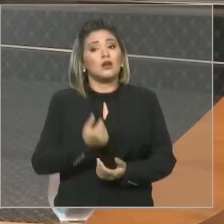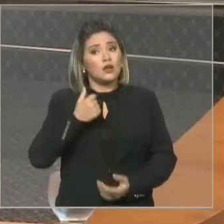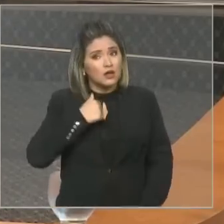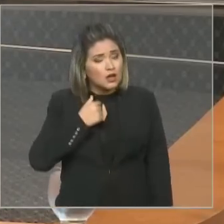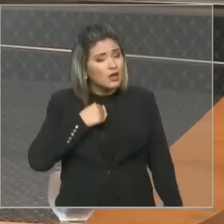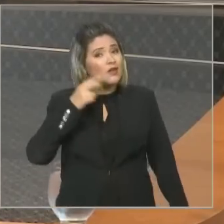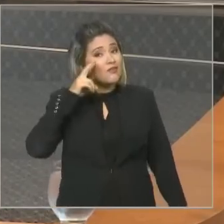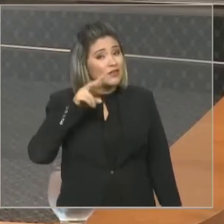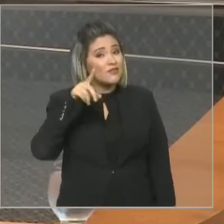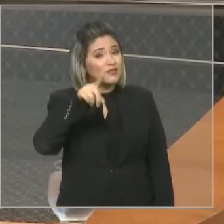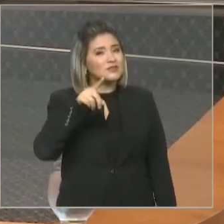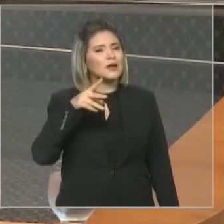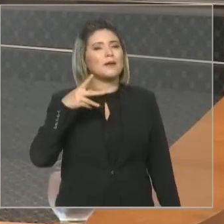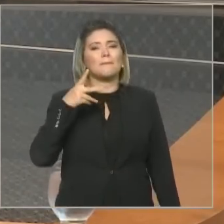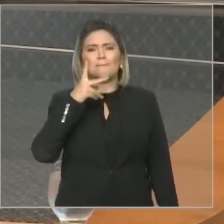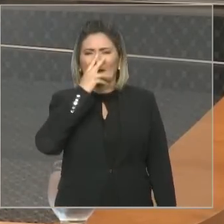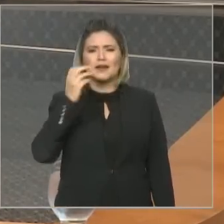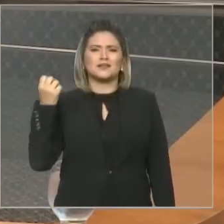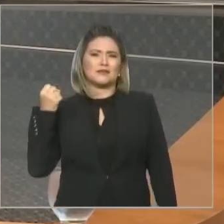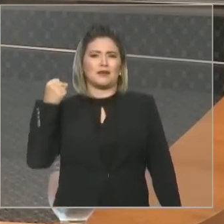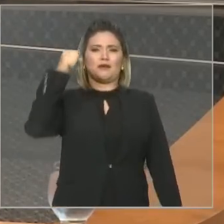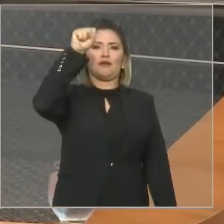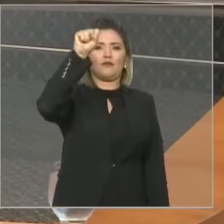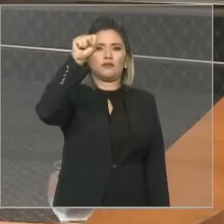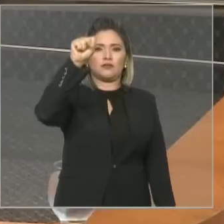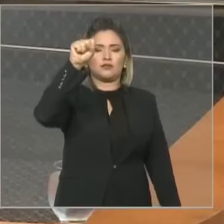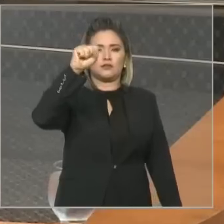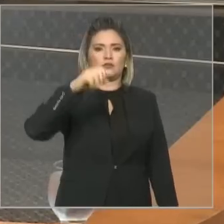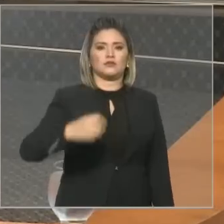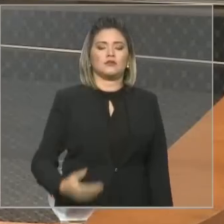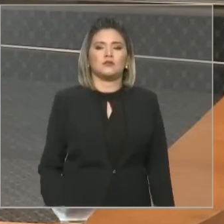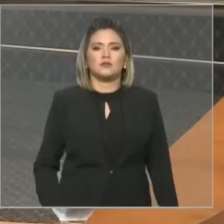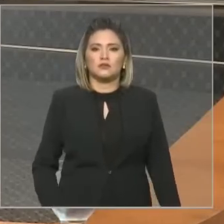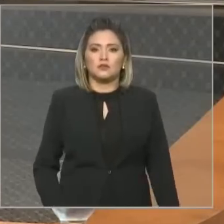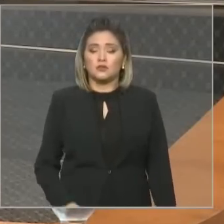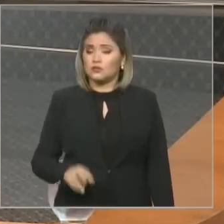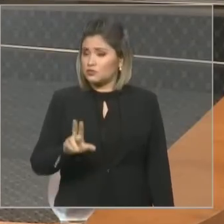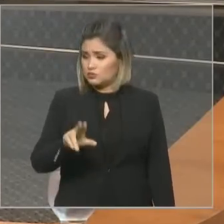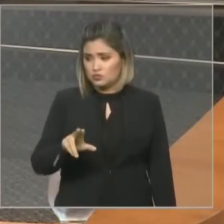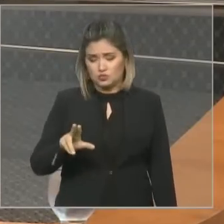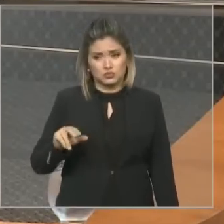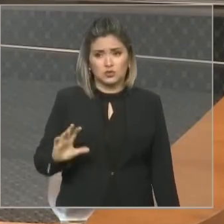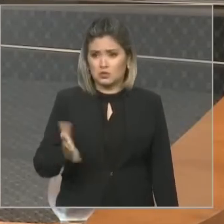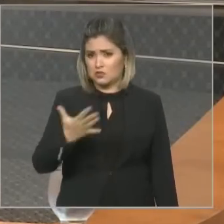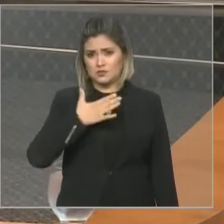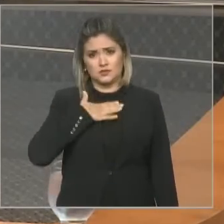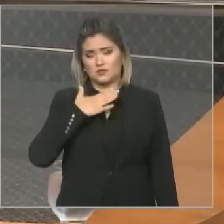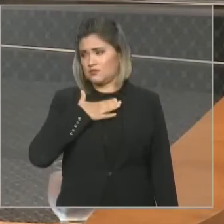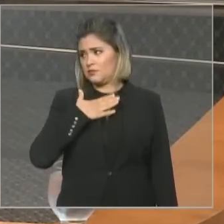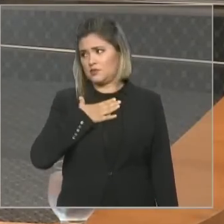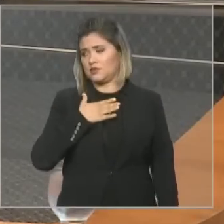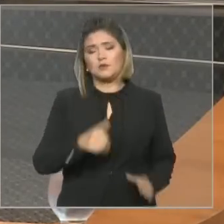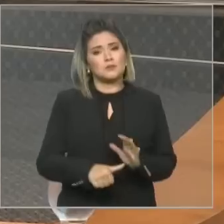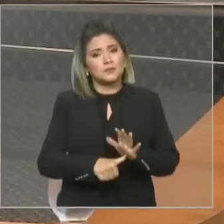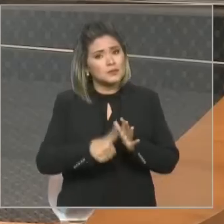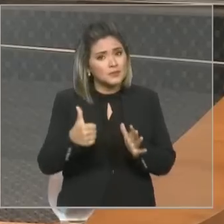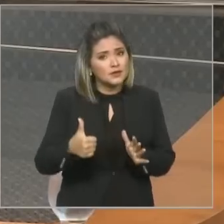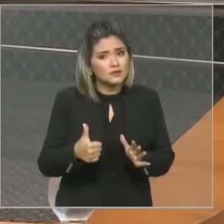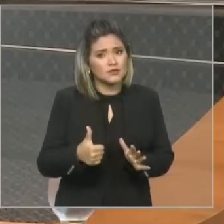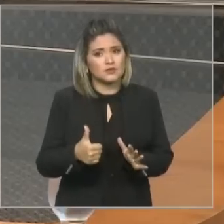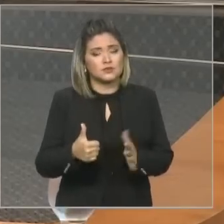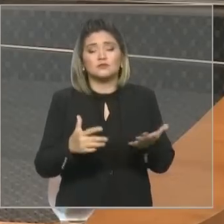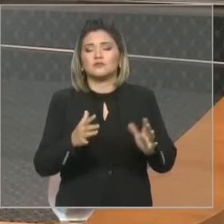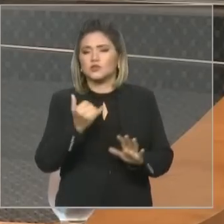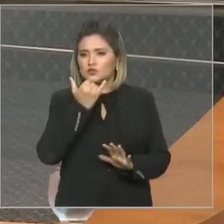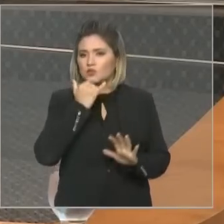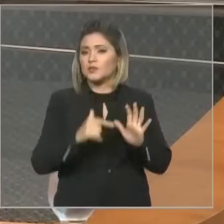Tomando essas posições de herói. Então, não vai ver nunca de minha parte. Pela primeira vez, na segunda, aliás, eu me apiquendo